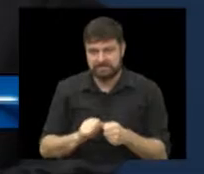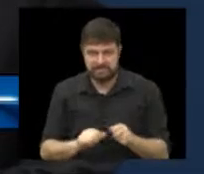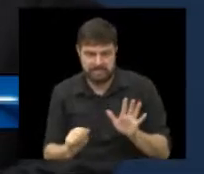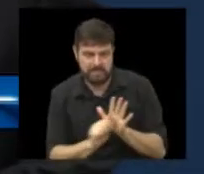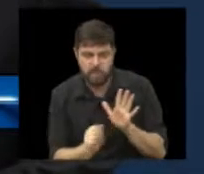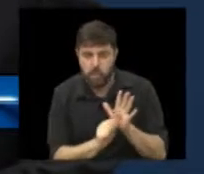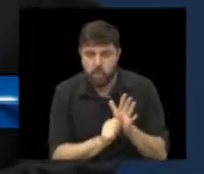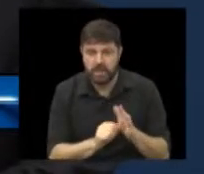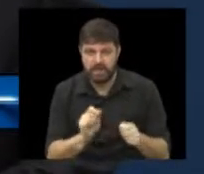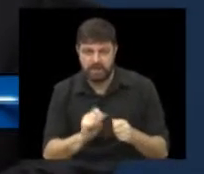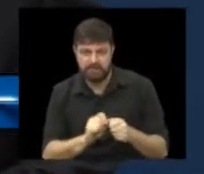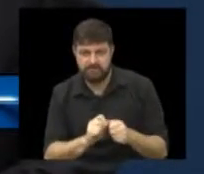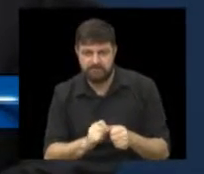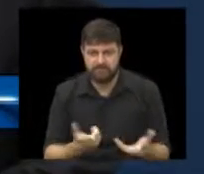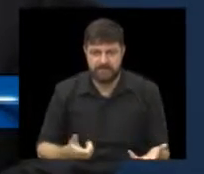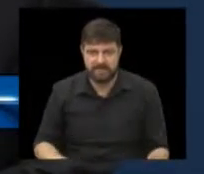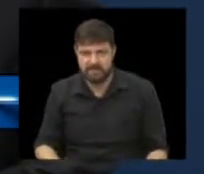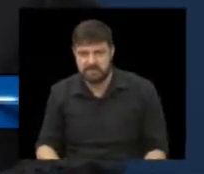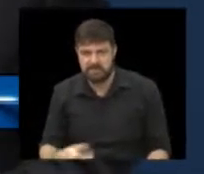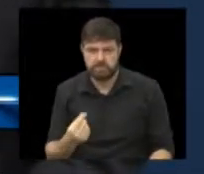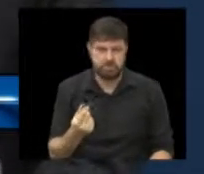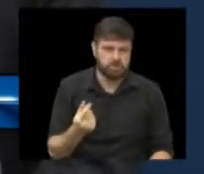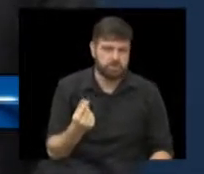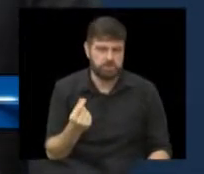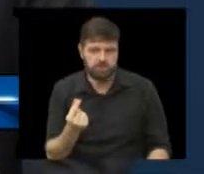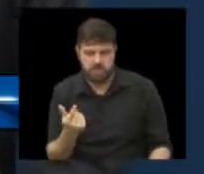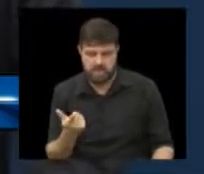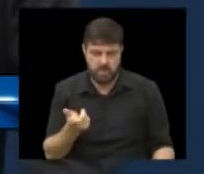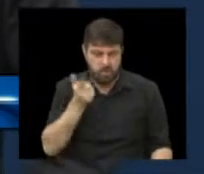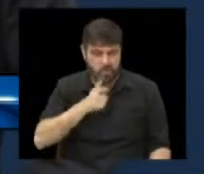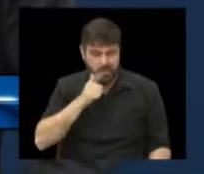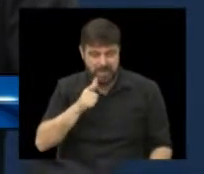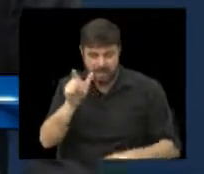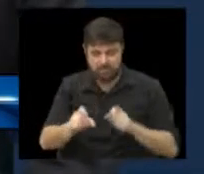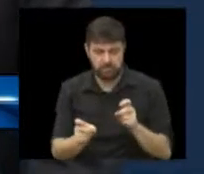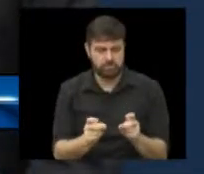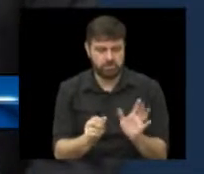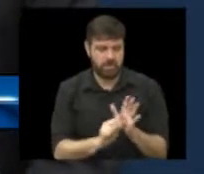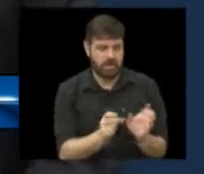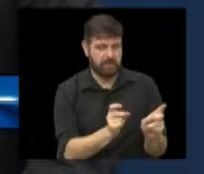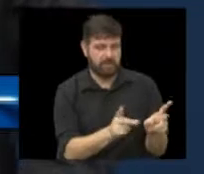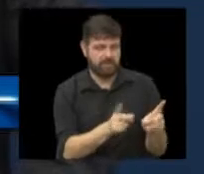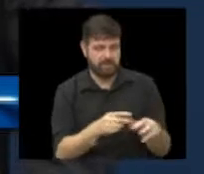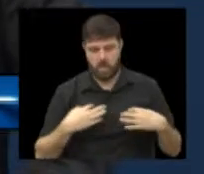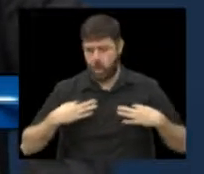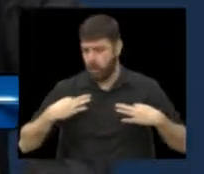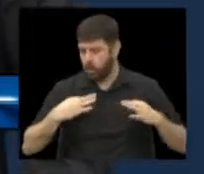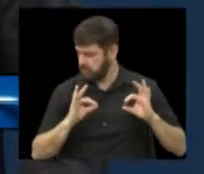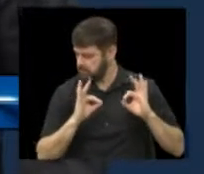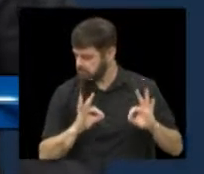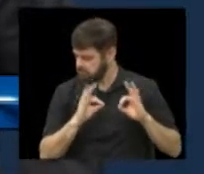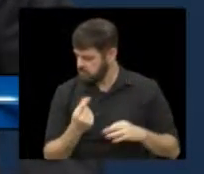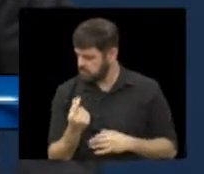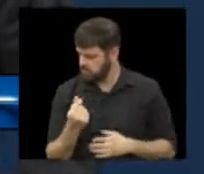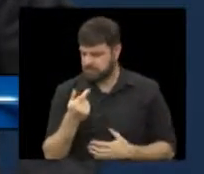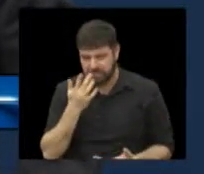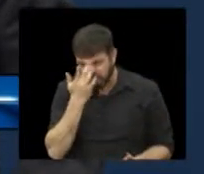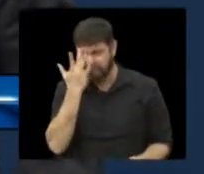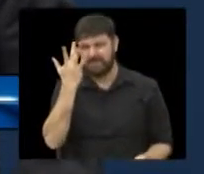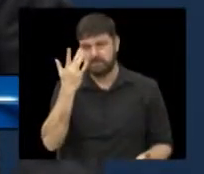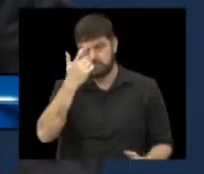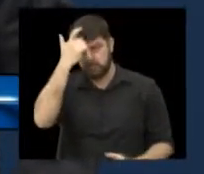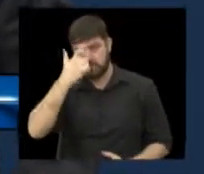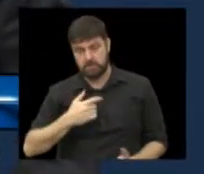roupa, R$ 500 por semana para ficar de olheiro. E esse tipo de situação, na condição de vereador,